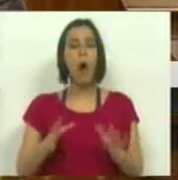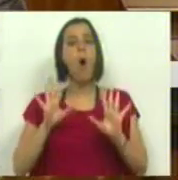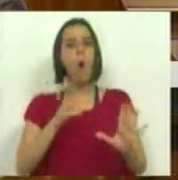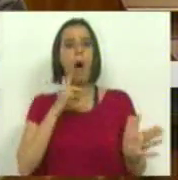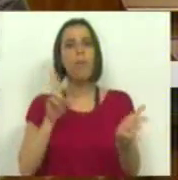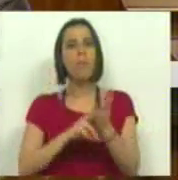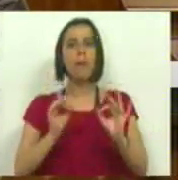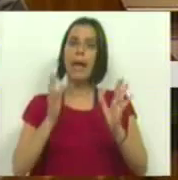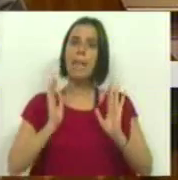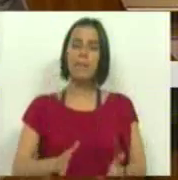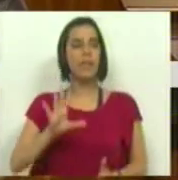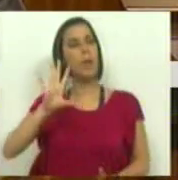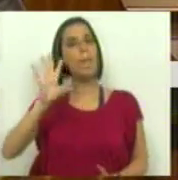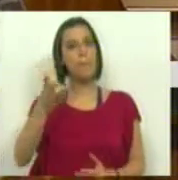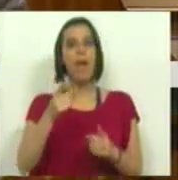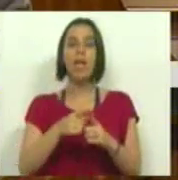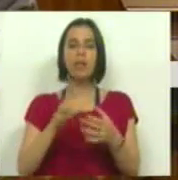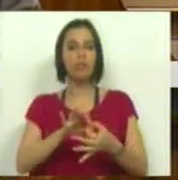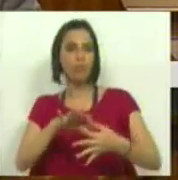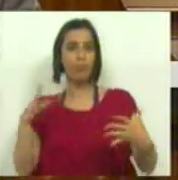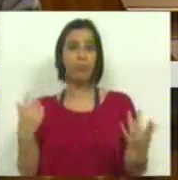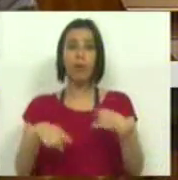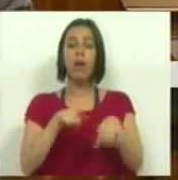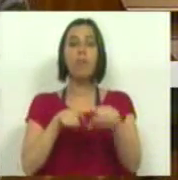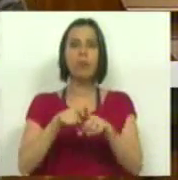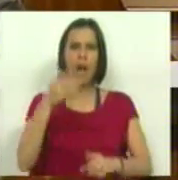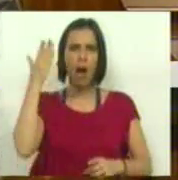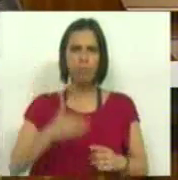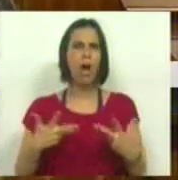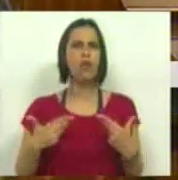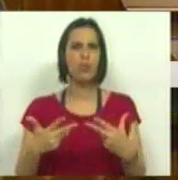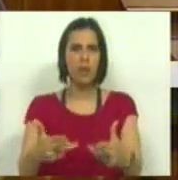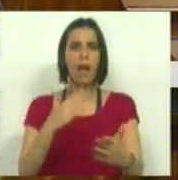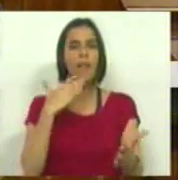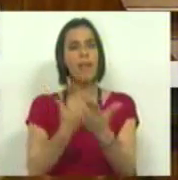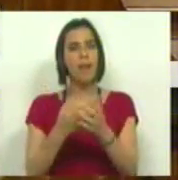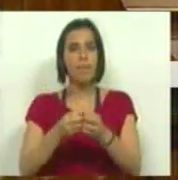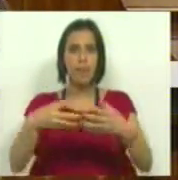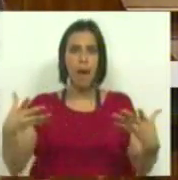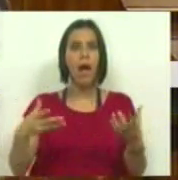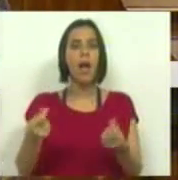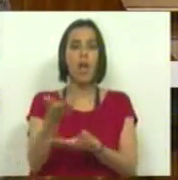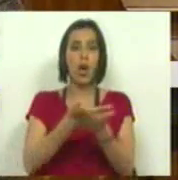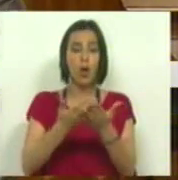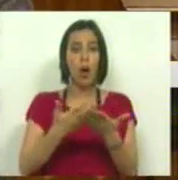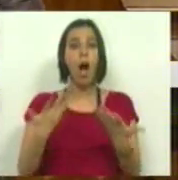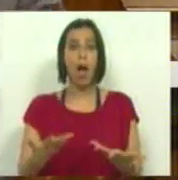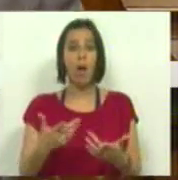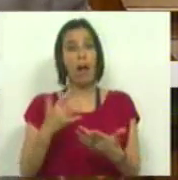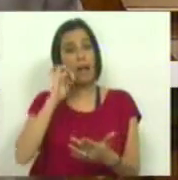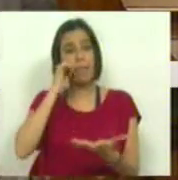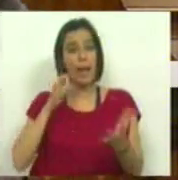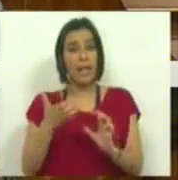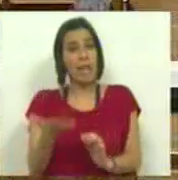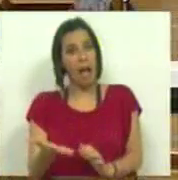efetivamente, o era preciso para o país era romper com esta política de austeridade e trazer crescimento económico onde agora impera a